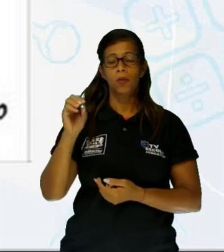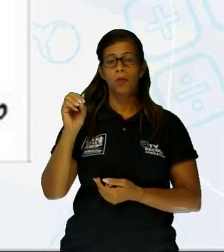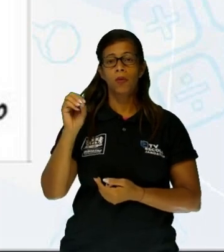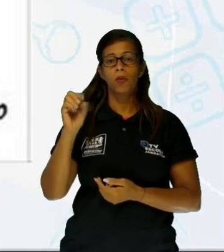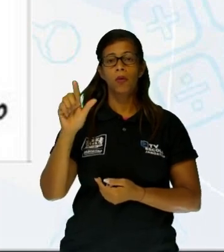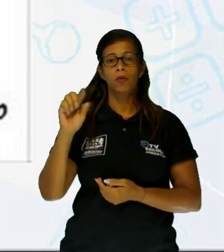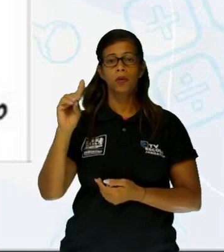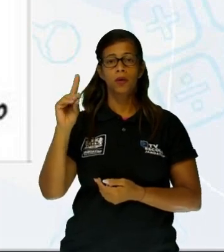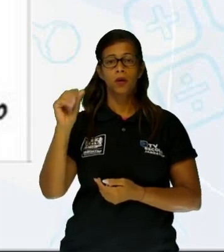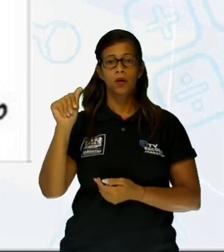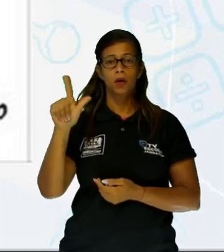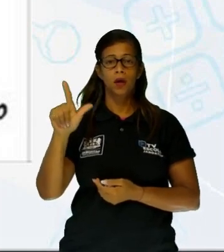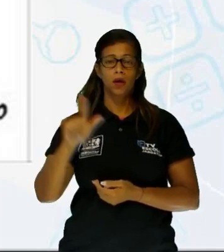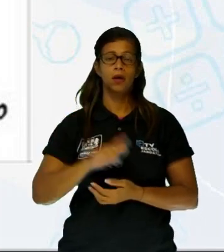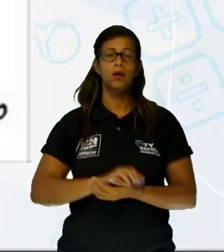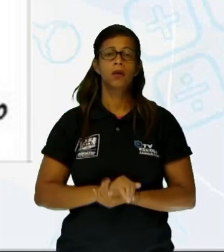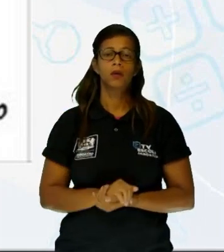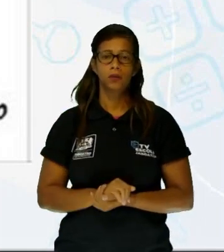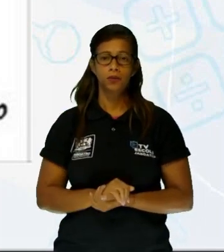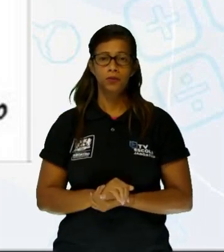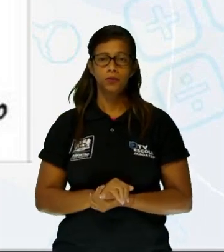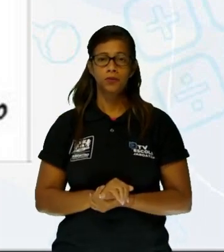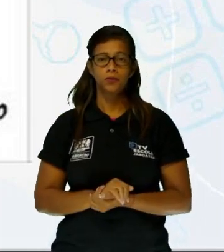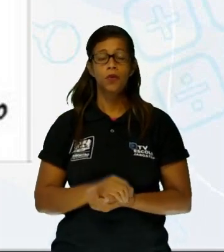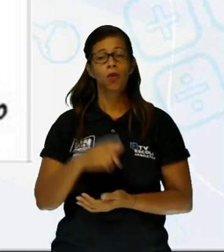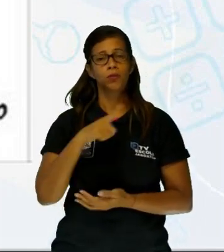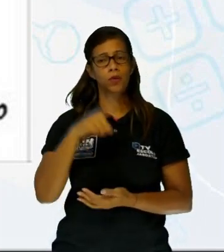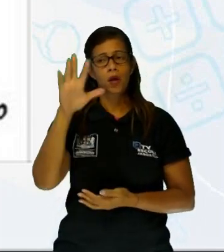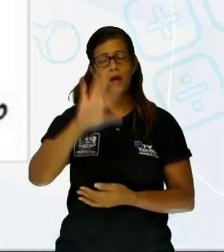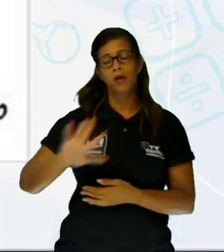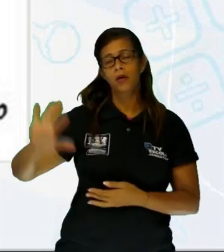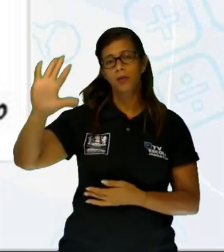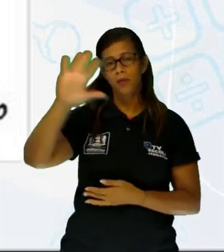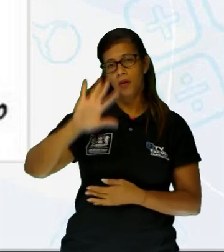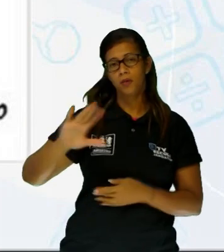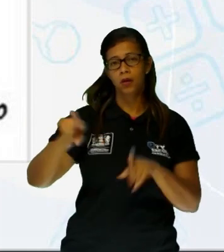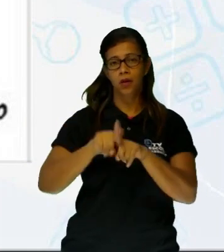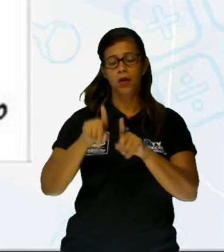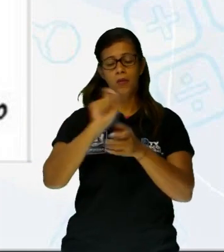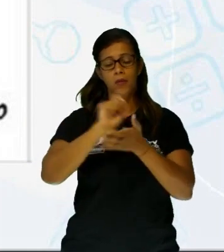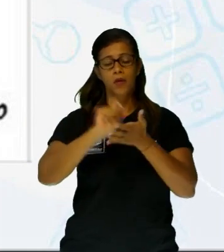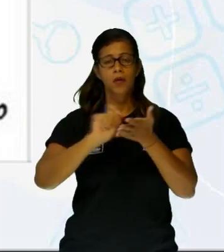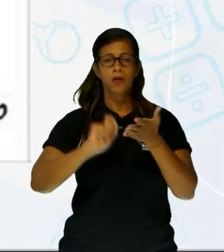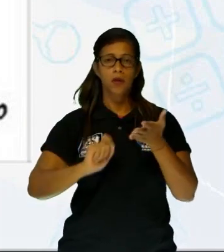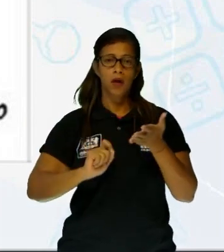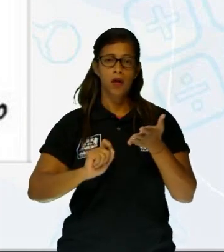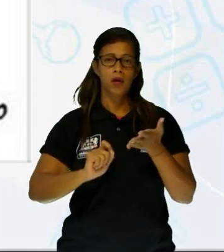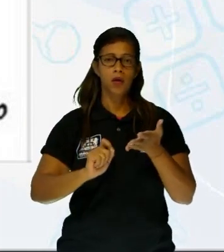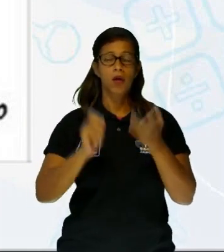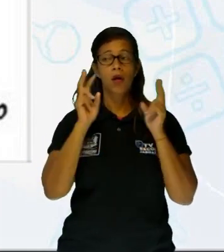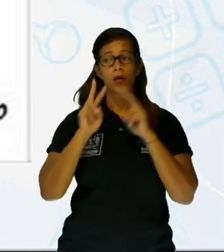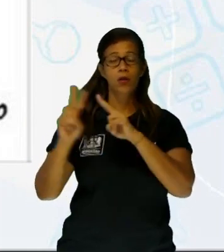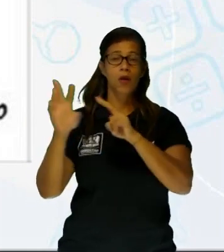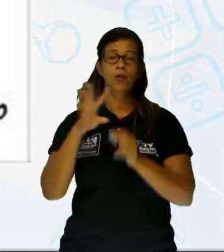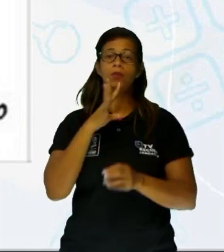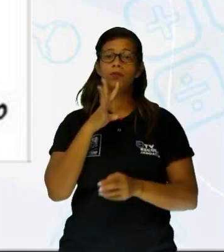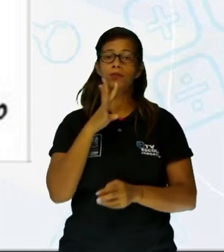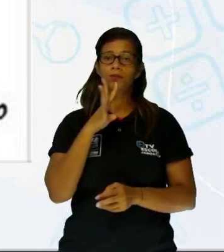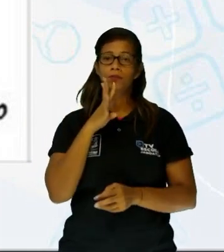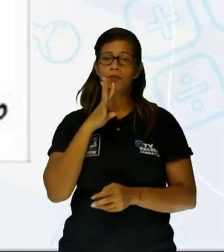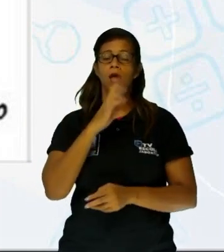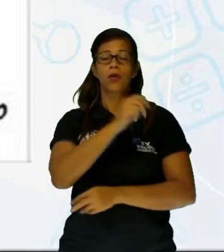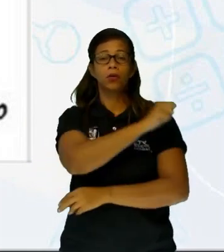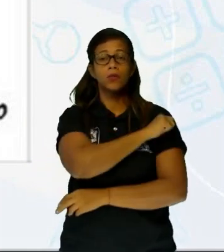caso aqui do texto grafado, quanto a parte que é a imagem, né? Nós vemos aí que o conhecimento de mundo do aluno tem que ser